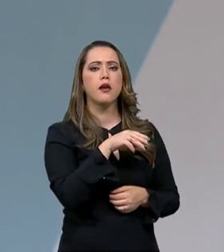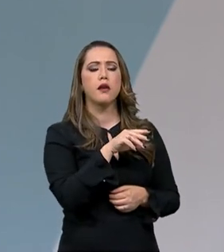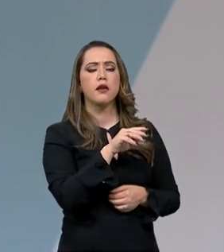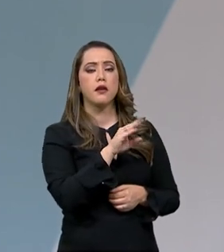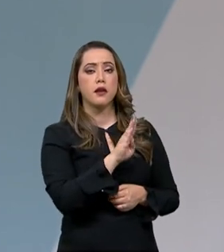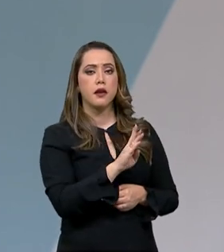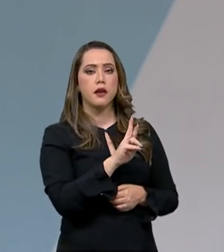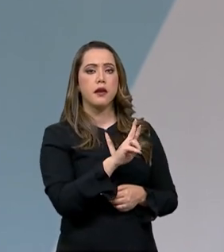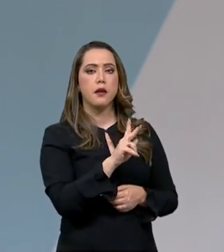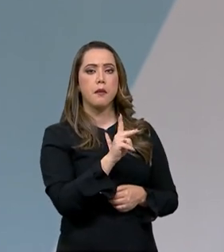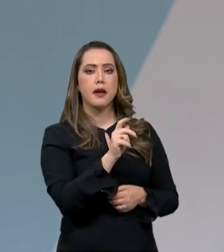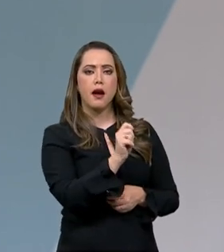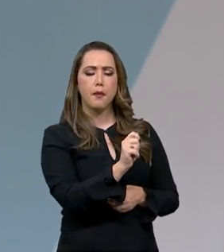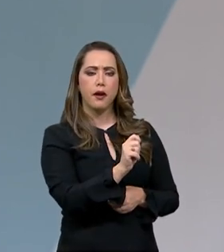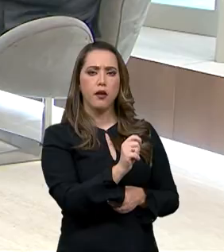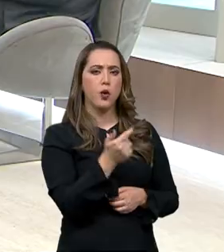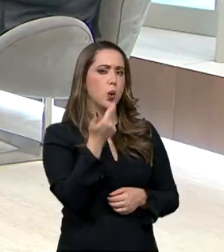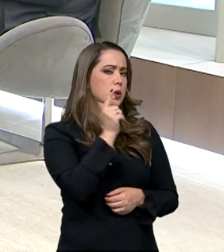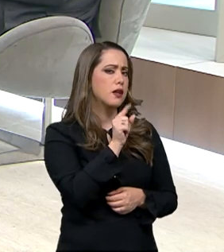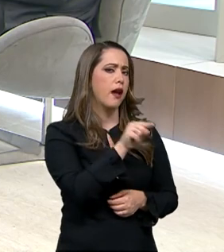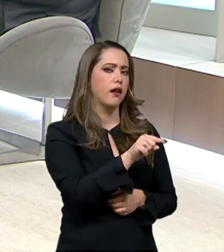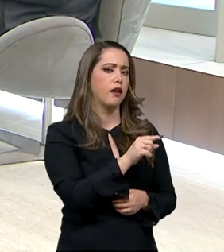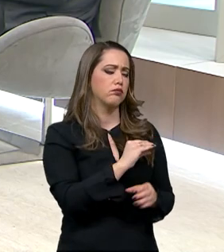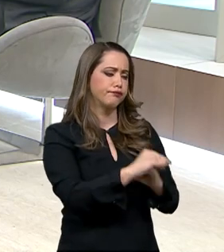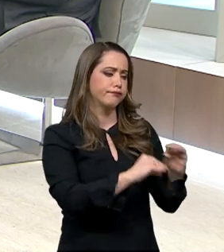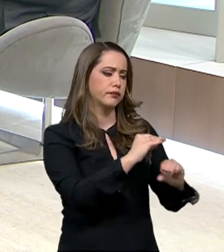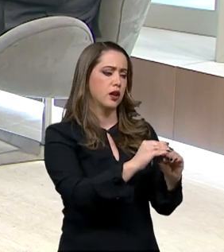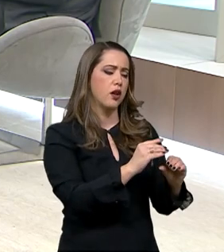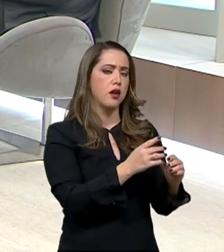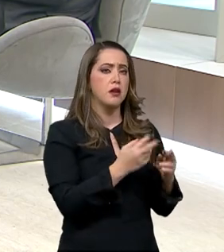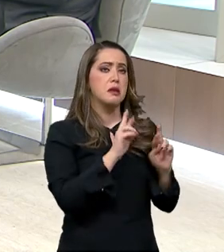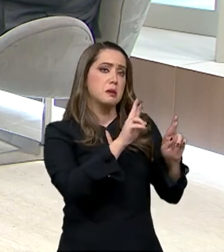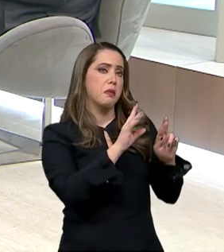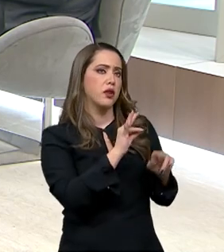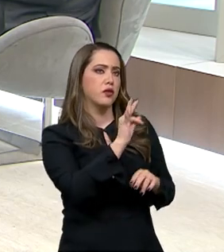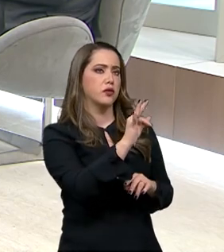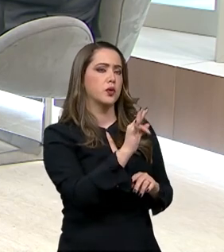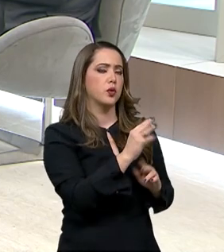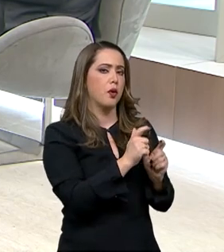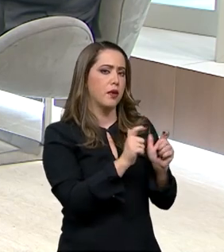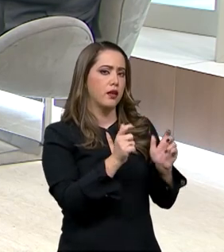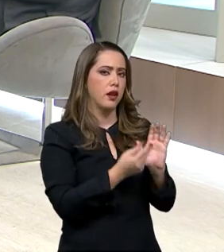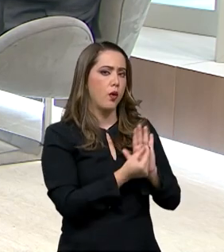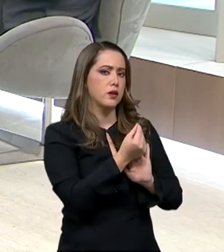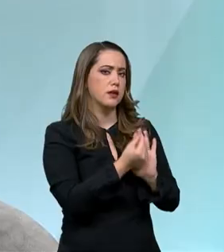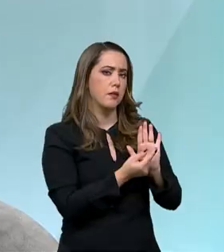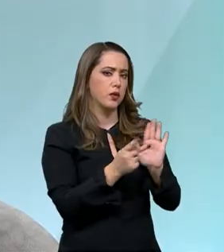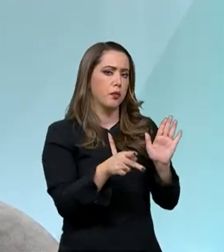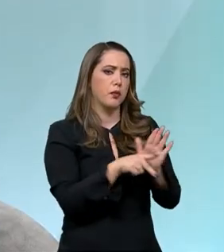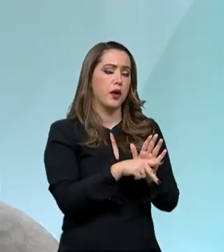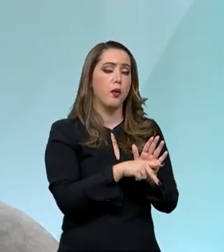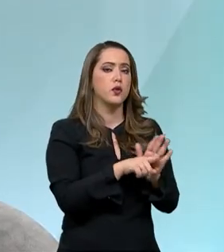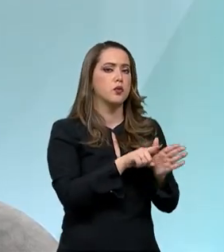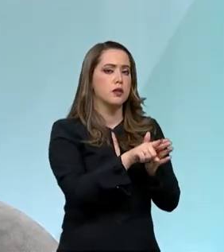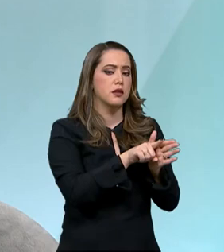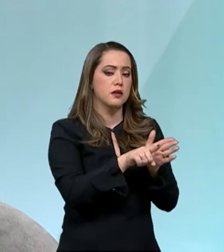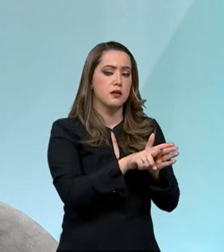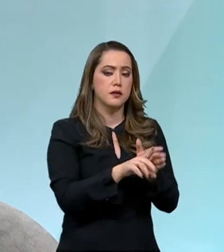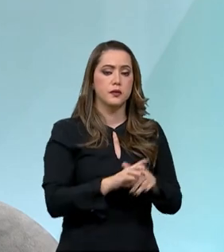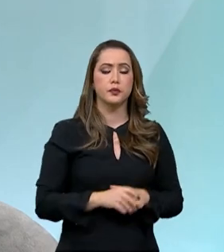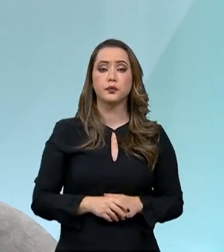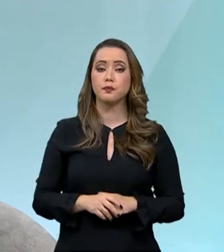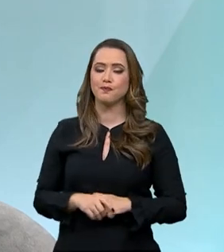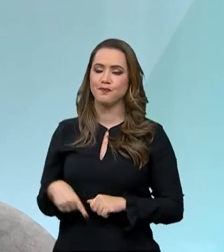isso? Como é que ela espera manter, pelo menos, ou quem sabe, aumentar o seu orçamento para pesquisas? A Embrapa é uma empresa